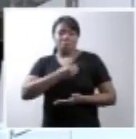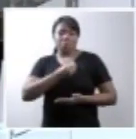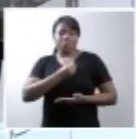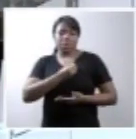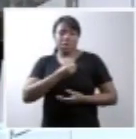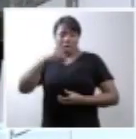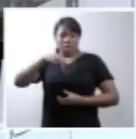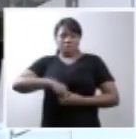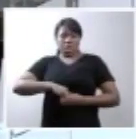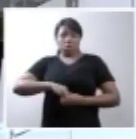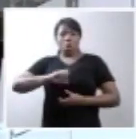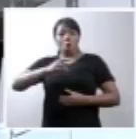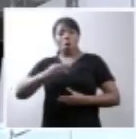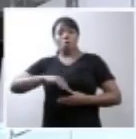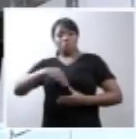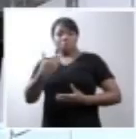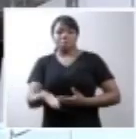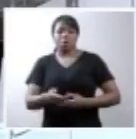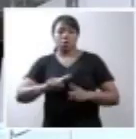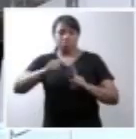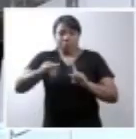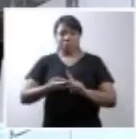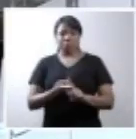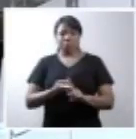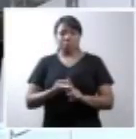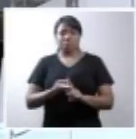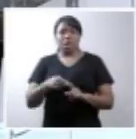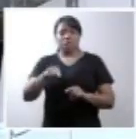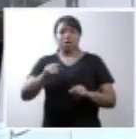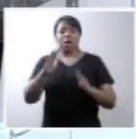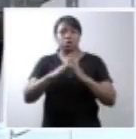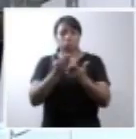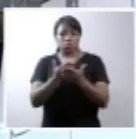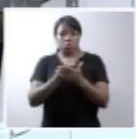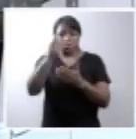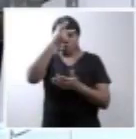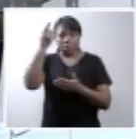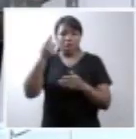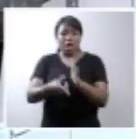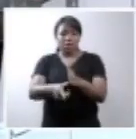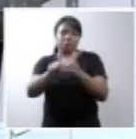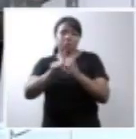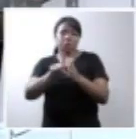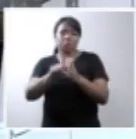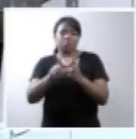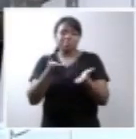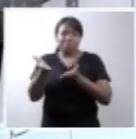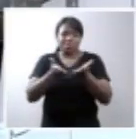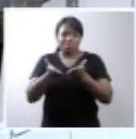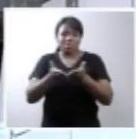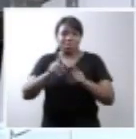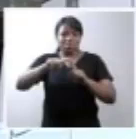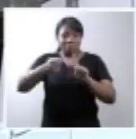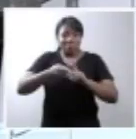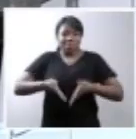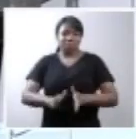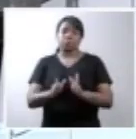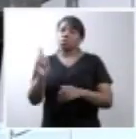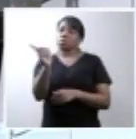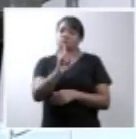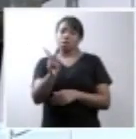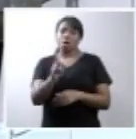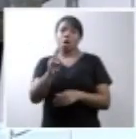para fetos com anencefalia. A conclusão da Escola de Gente, portanto, é de que a antecipação terapêutica do parto não